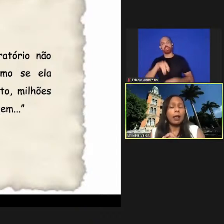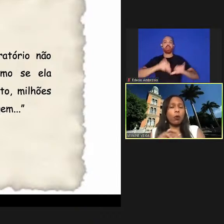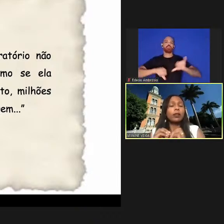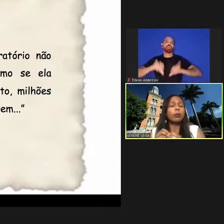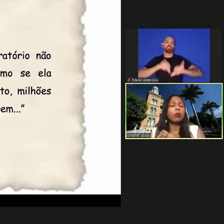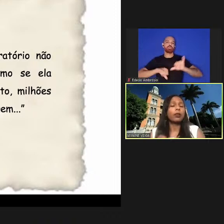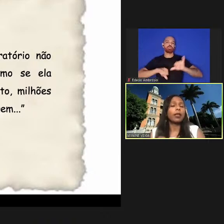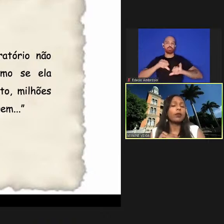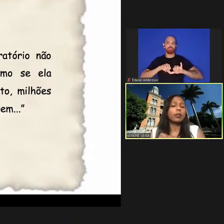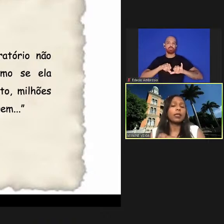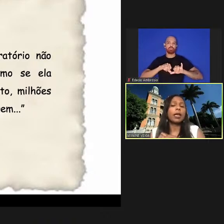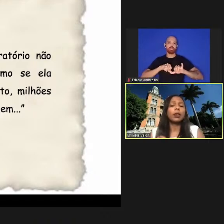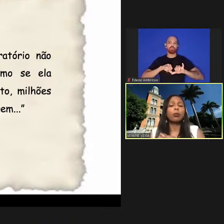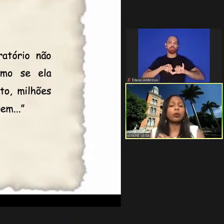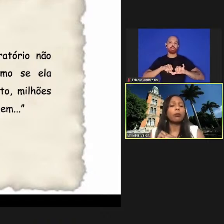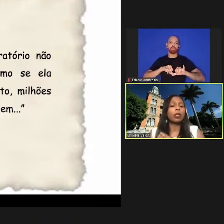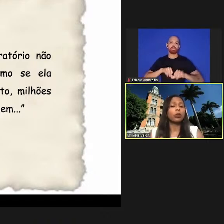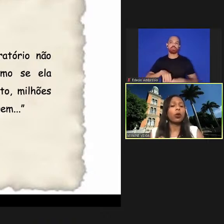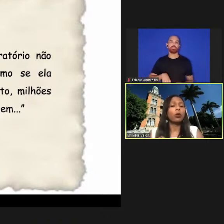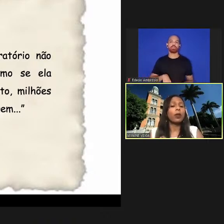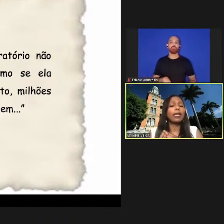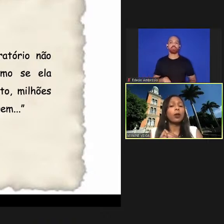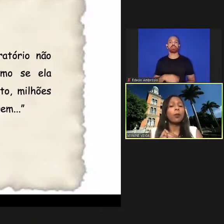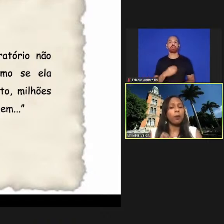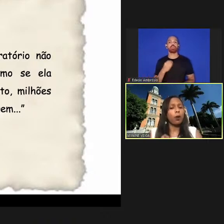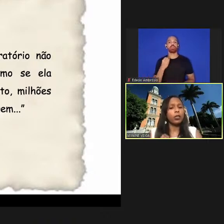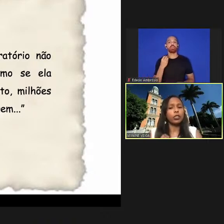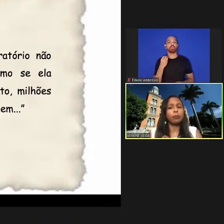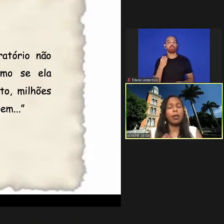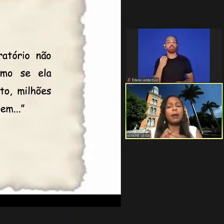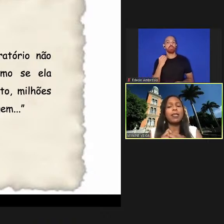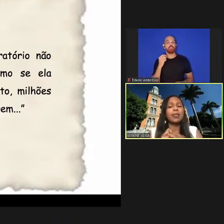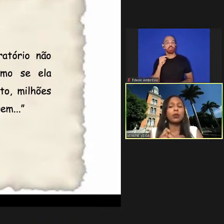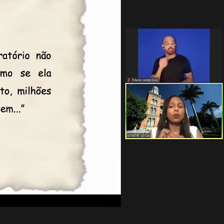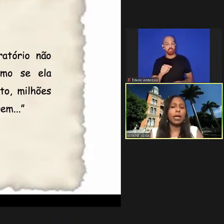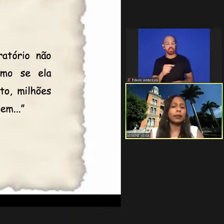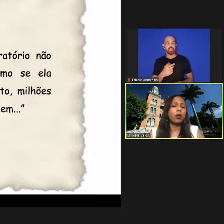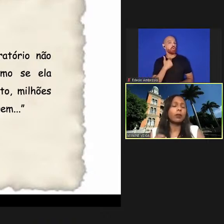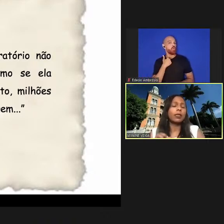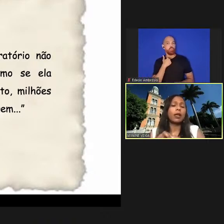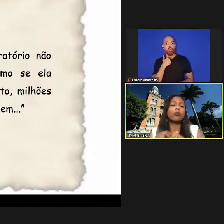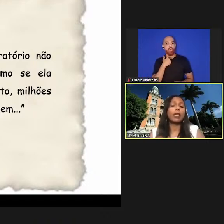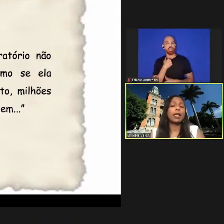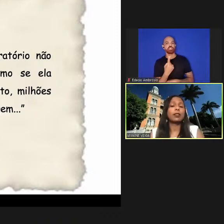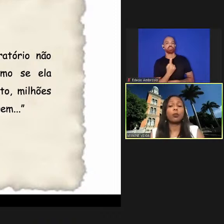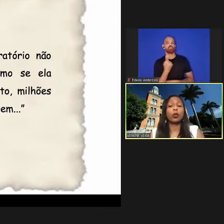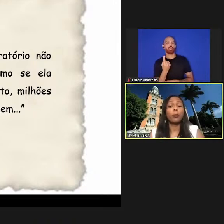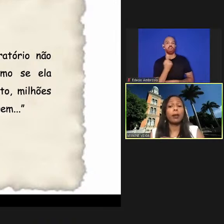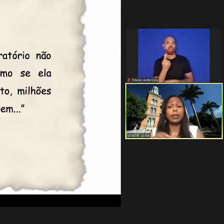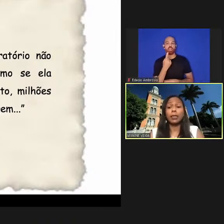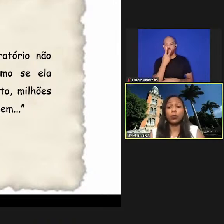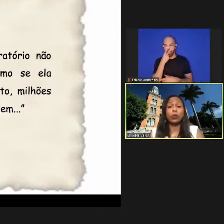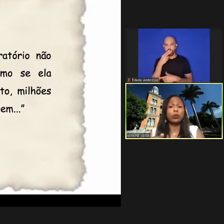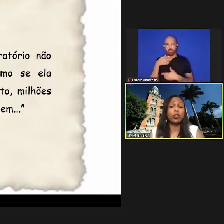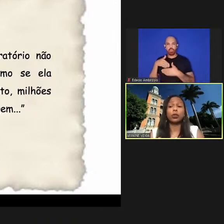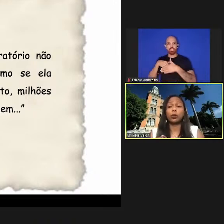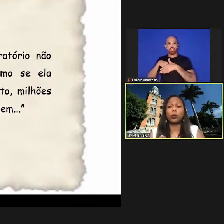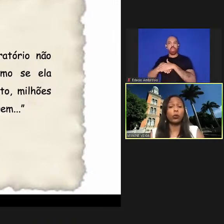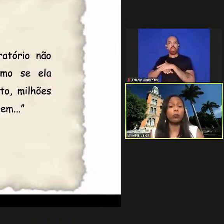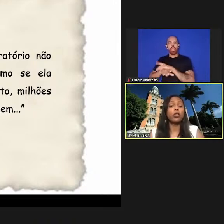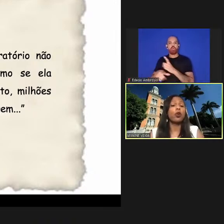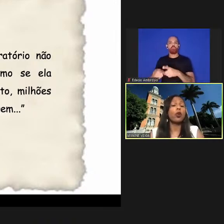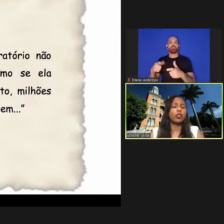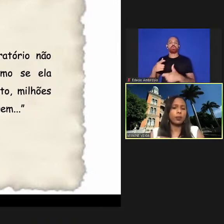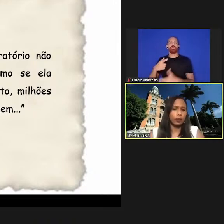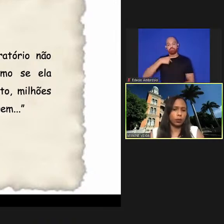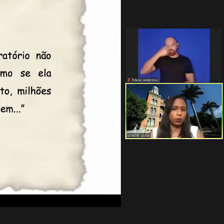quando a biblioteca é considerada como um laboratório ela não pode permanecer isolada como se ela acumulasse de modo maníaco erudito e